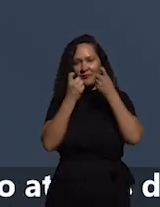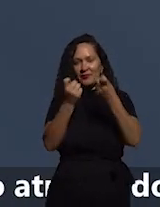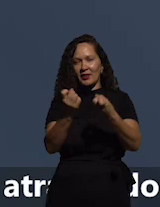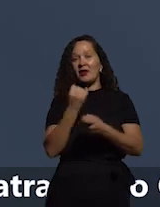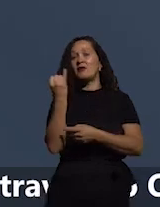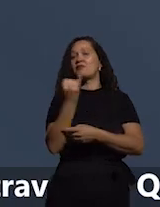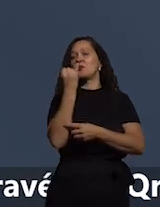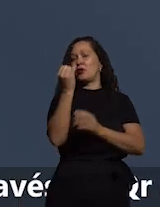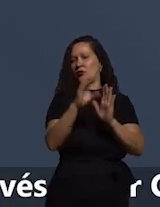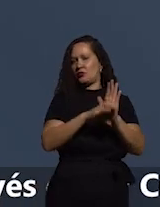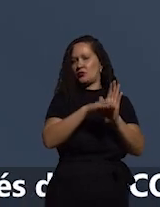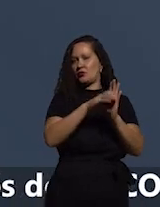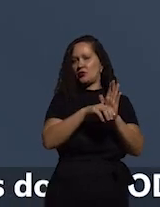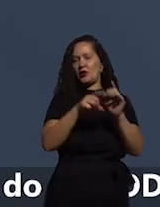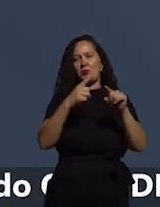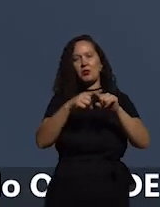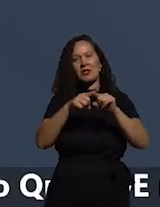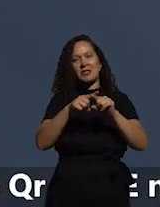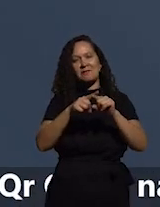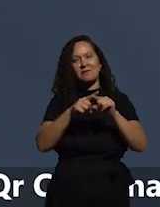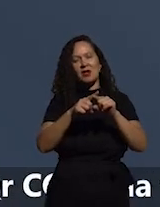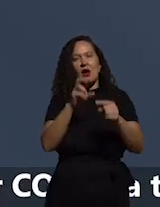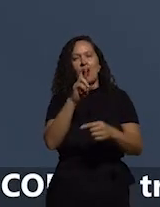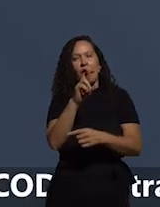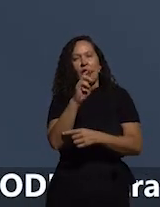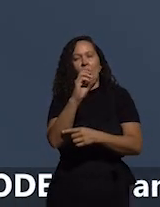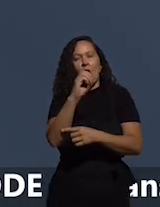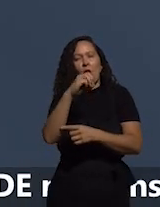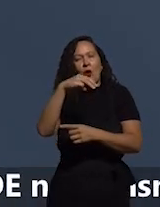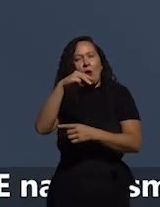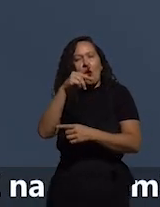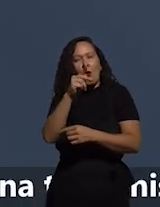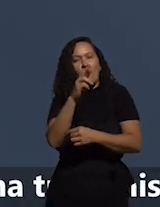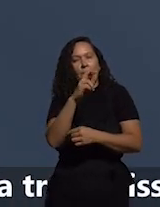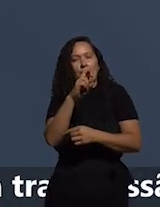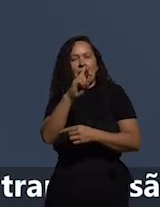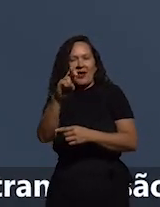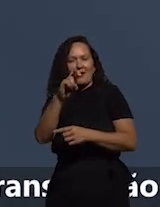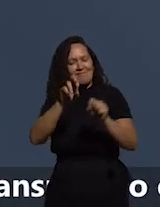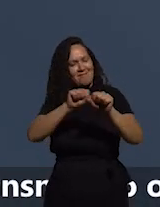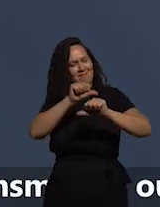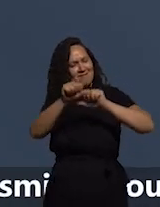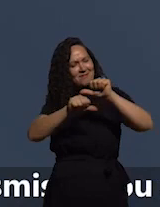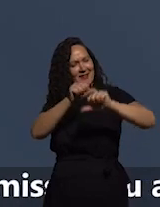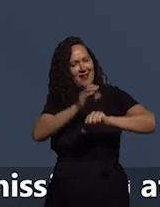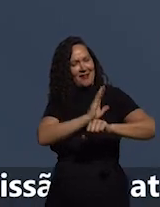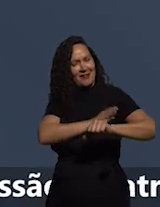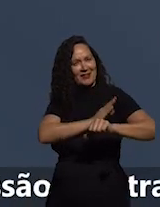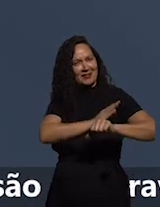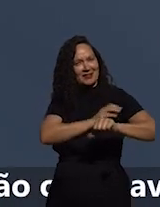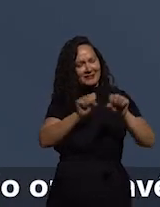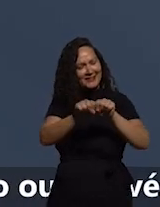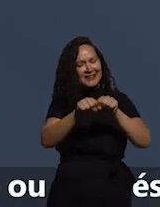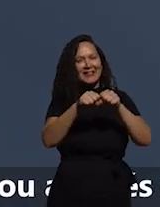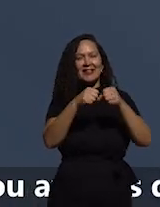conceito, porque romper o coração que é o órgão mais importante do corpo humano. E o que isso